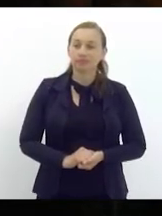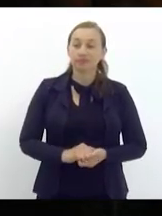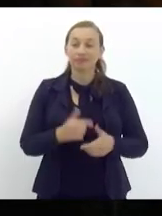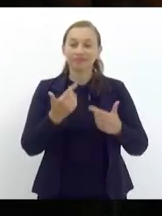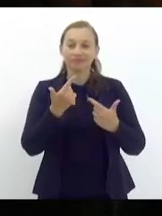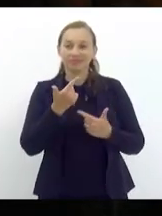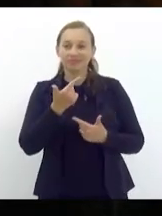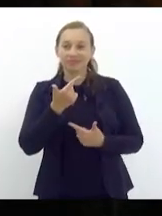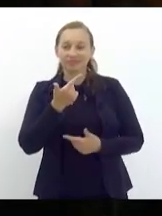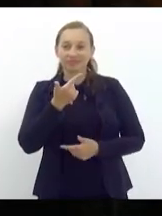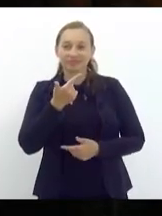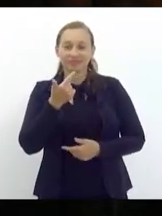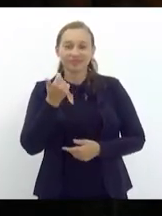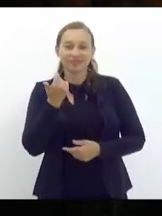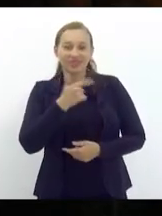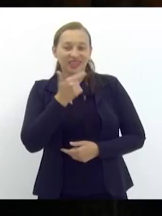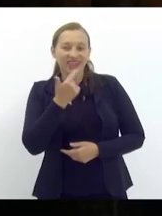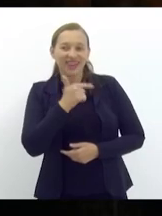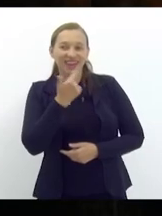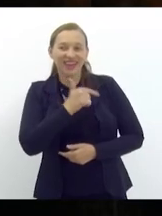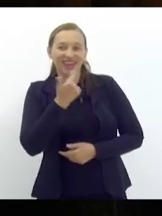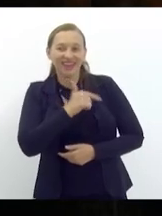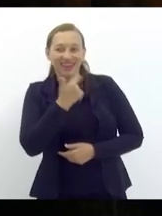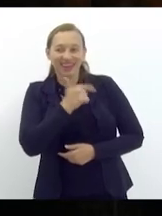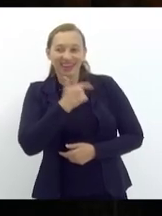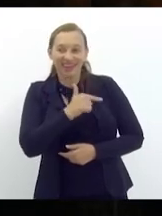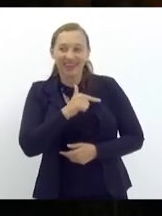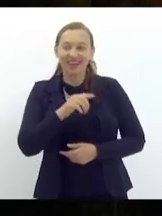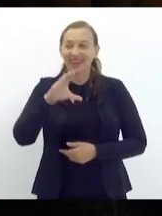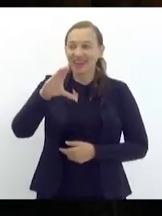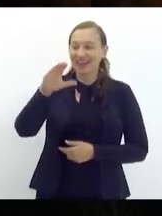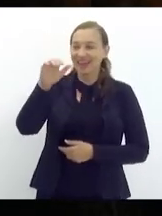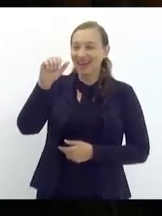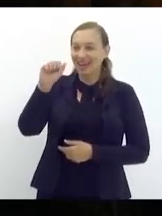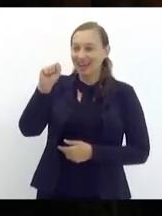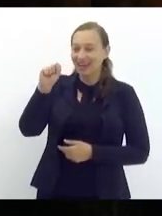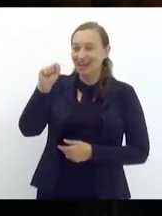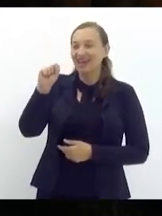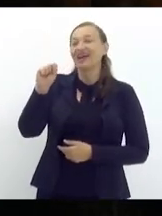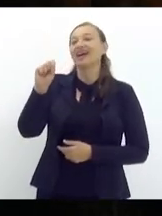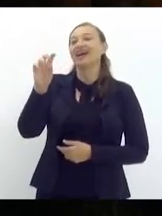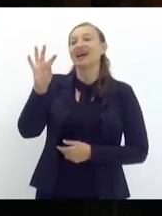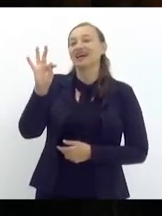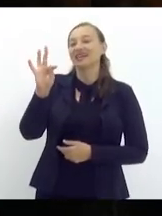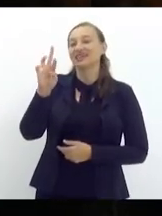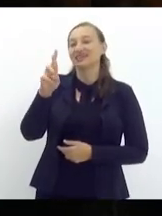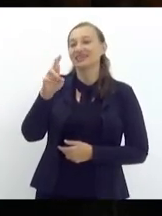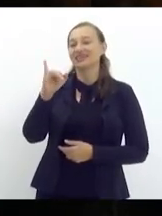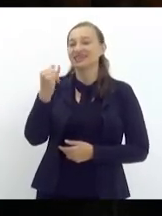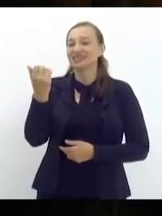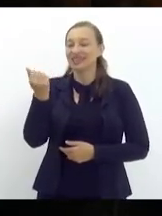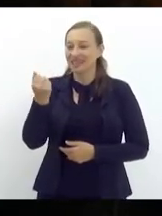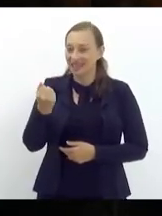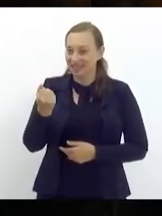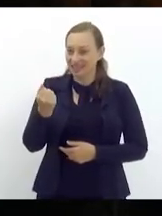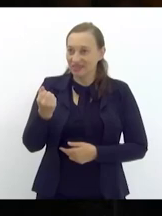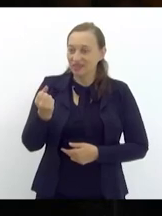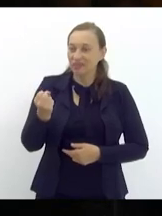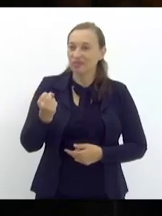Castrinho e eu fui para me pronunciar senhora presidente